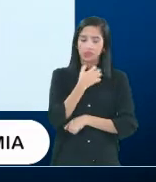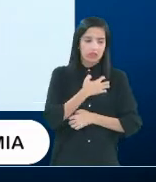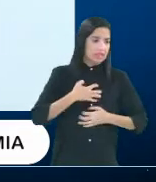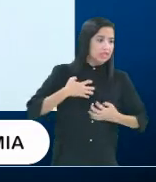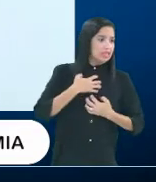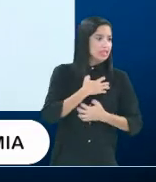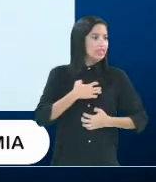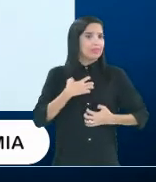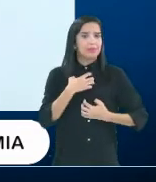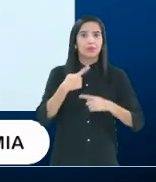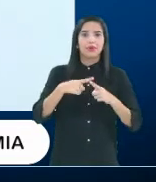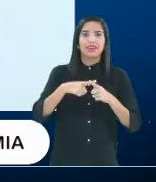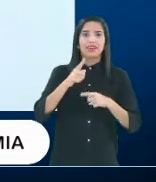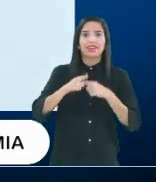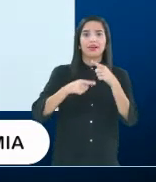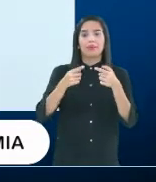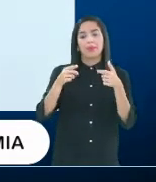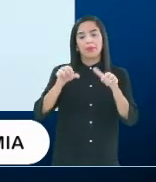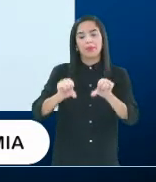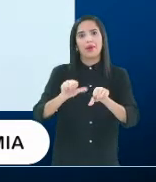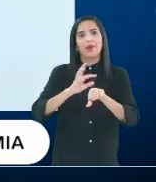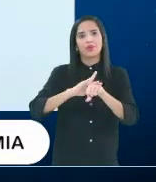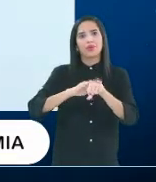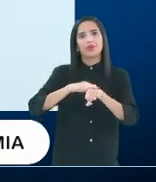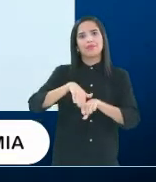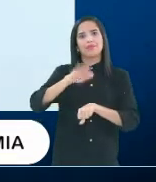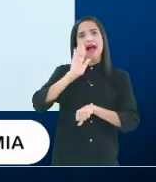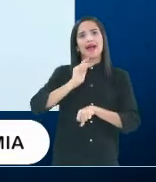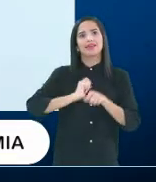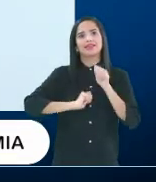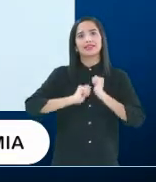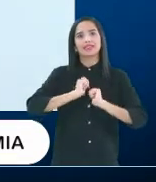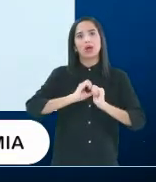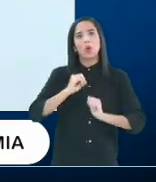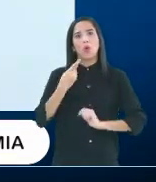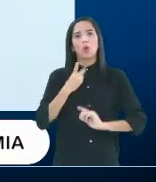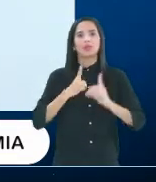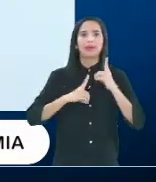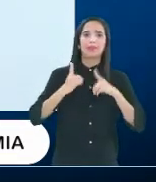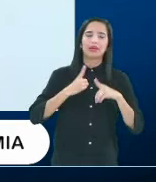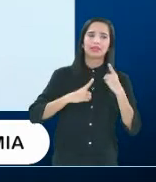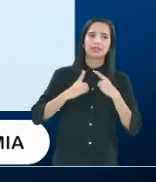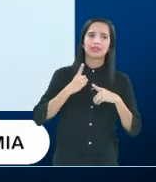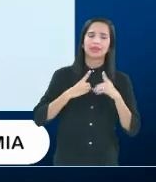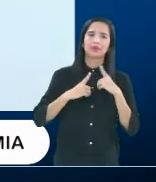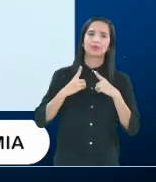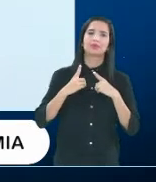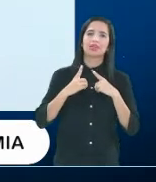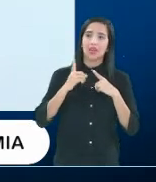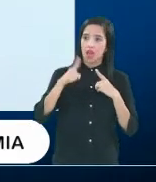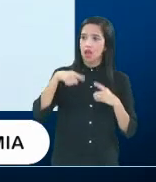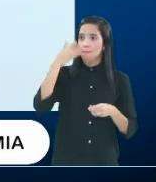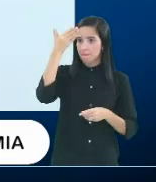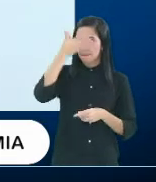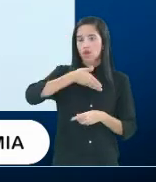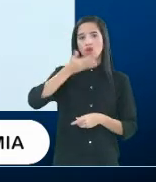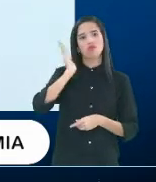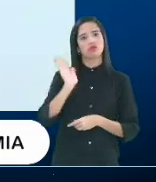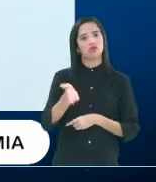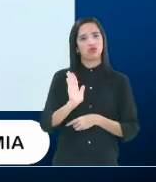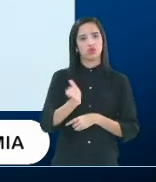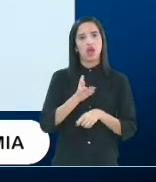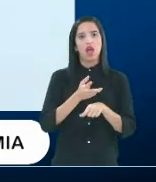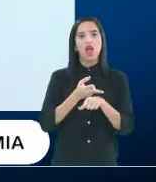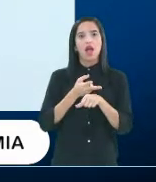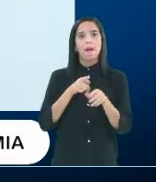frágil, pode adoecer mais de ansiedade, de depressão. E, é provado, né? Aí, pesquisas